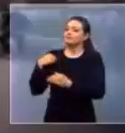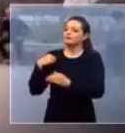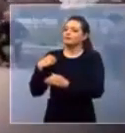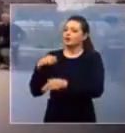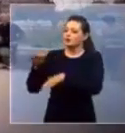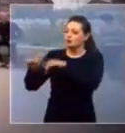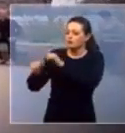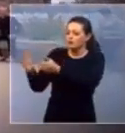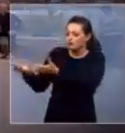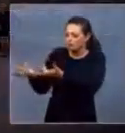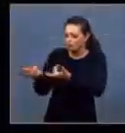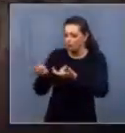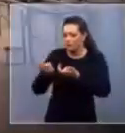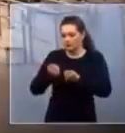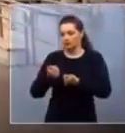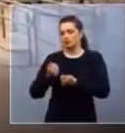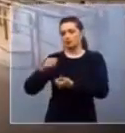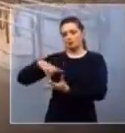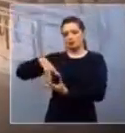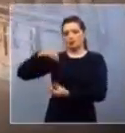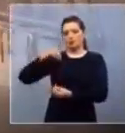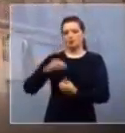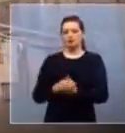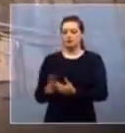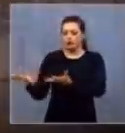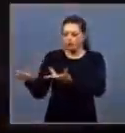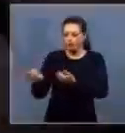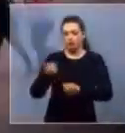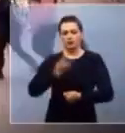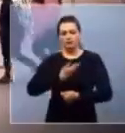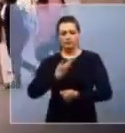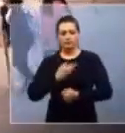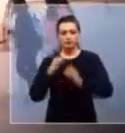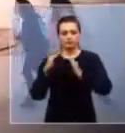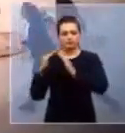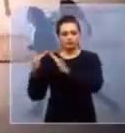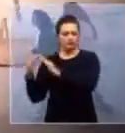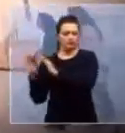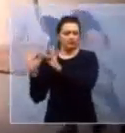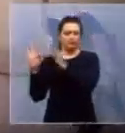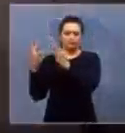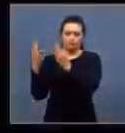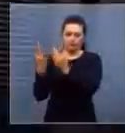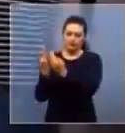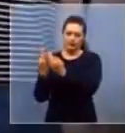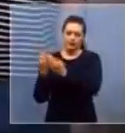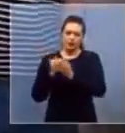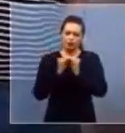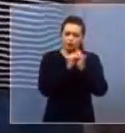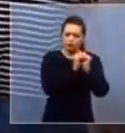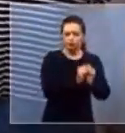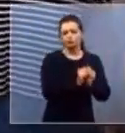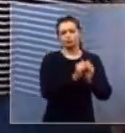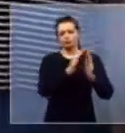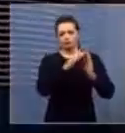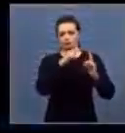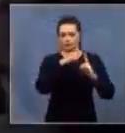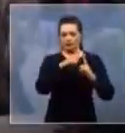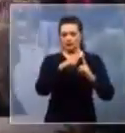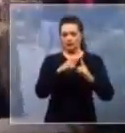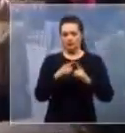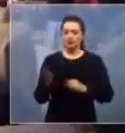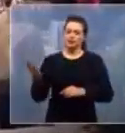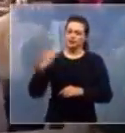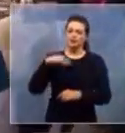Convide um amigo, vizinho ou familiar para estar com você neste grande dia e venham ter a mesma oportunidade que